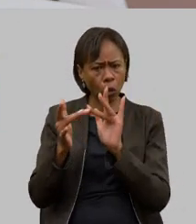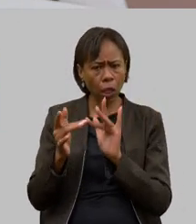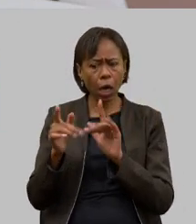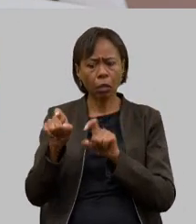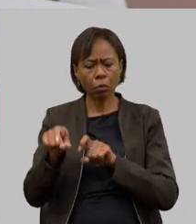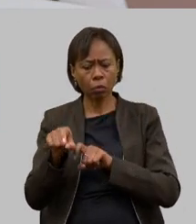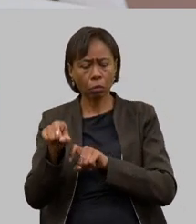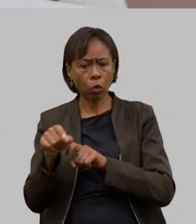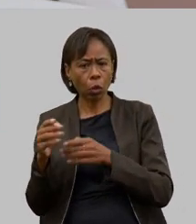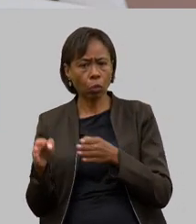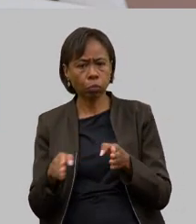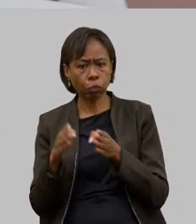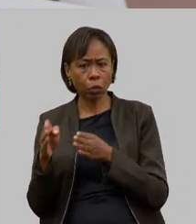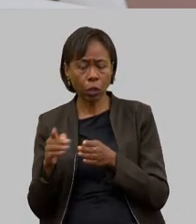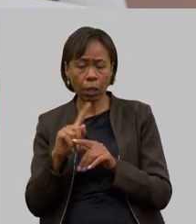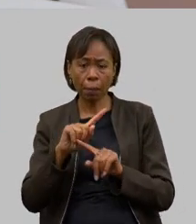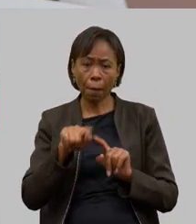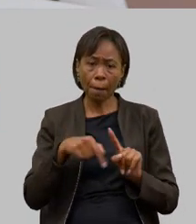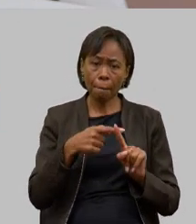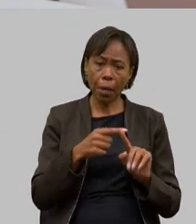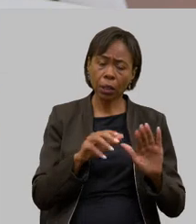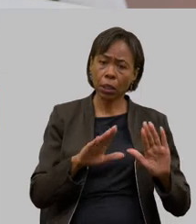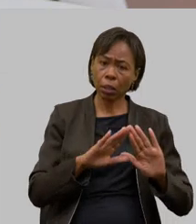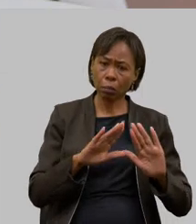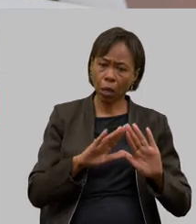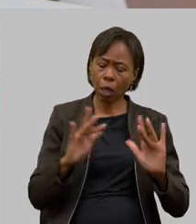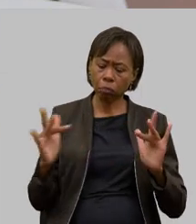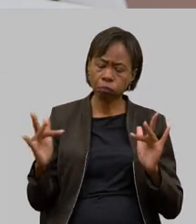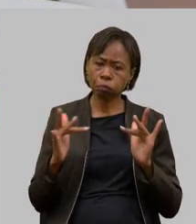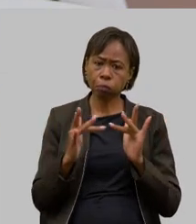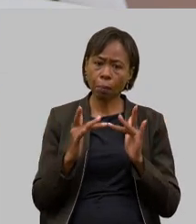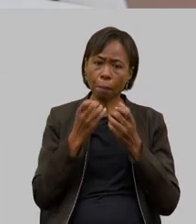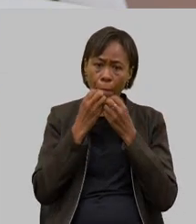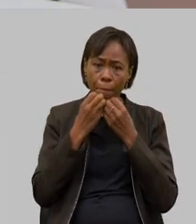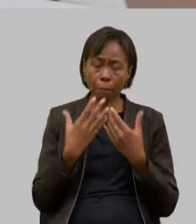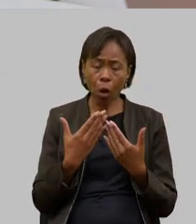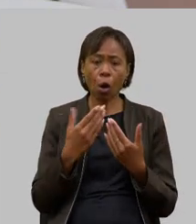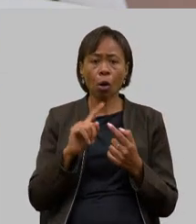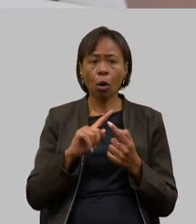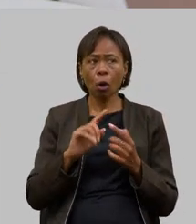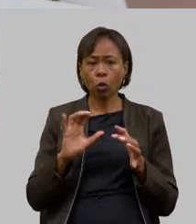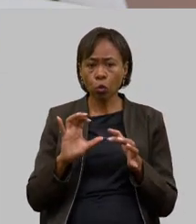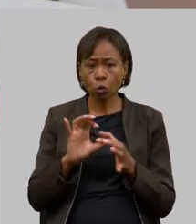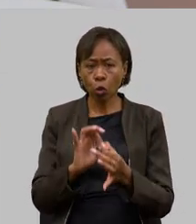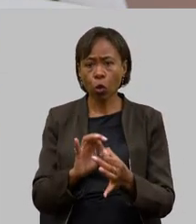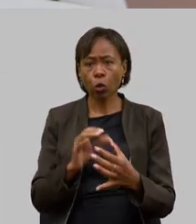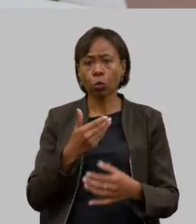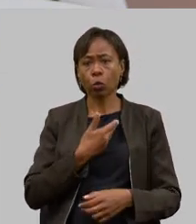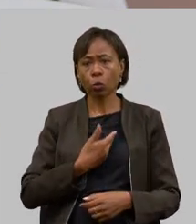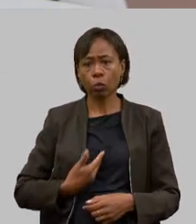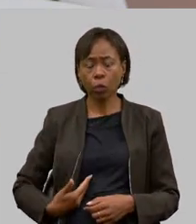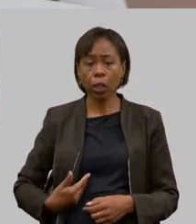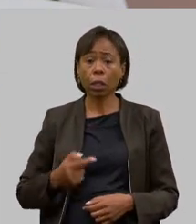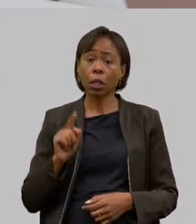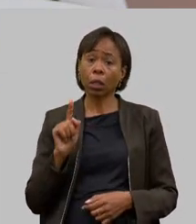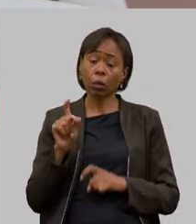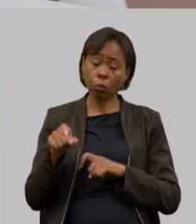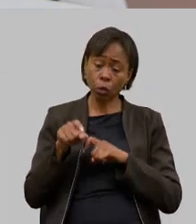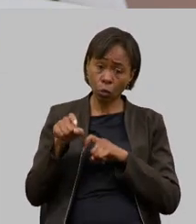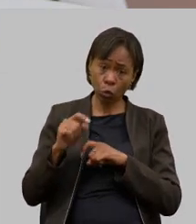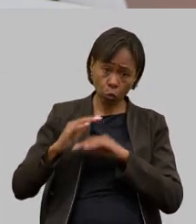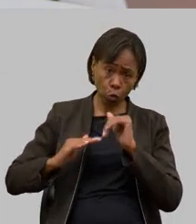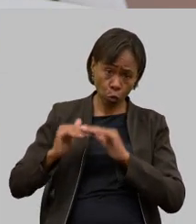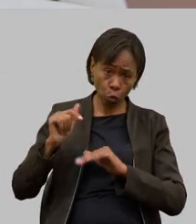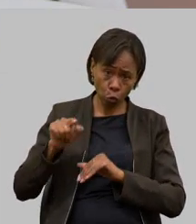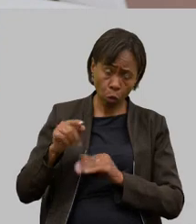a casa assembleia legislativa com o governo e o produtor rural é que beneficia disso lá na ponta nós estamos